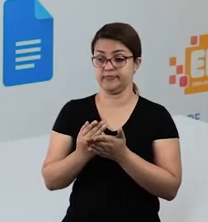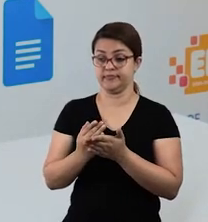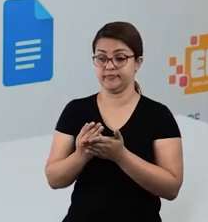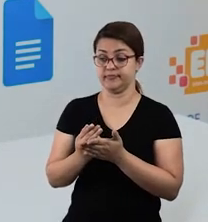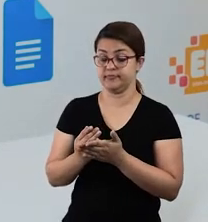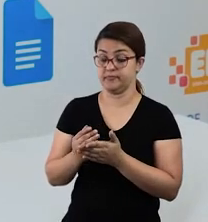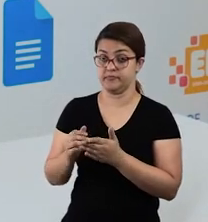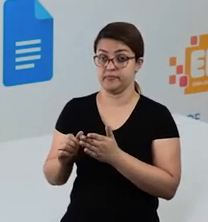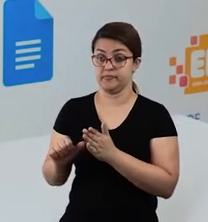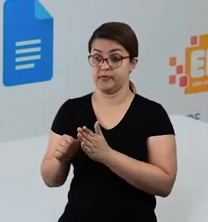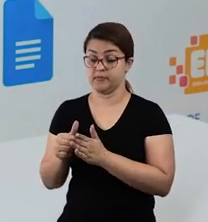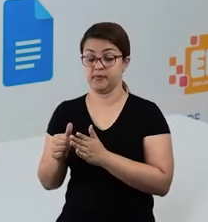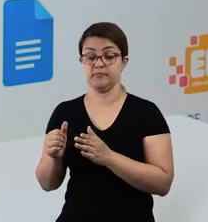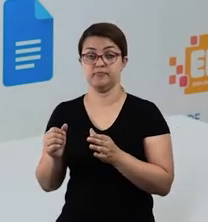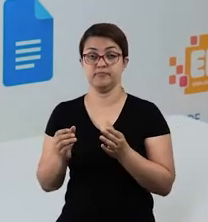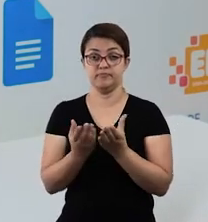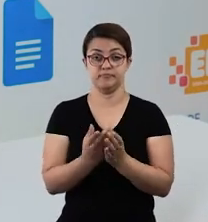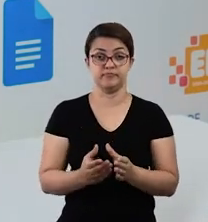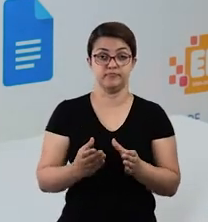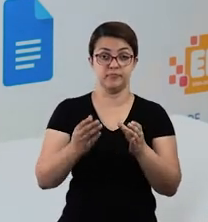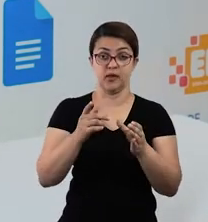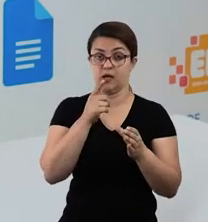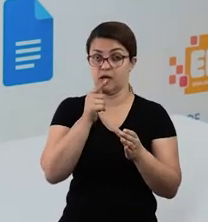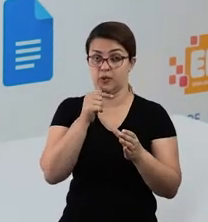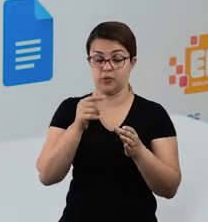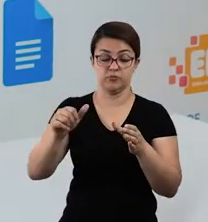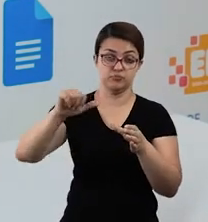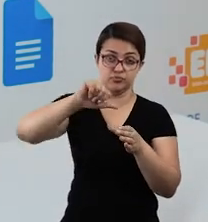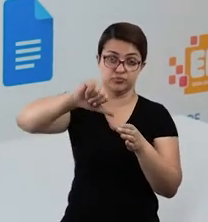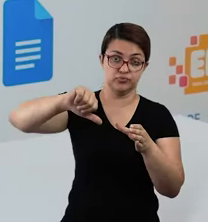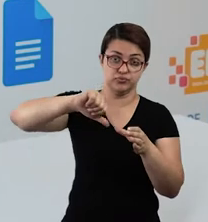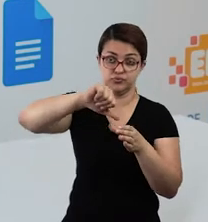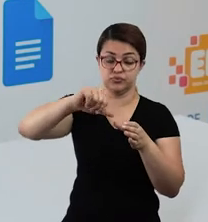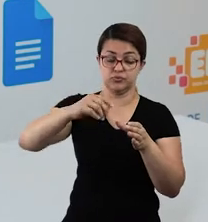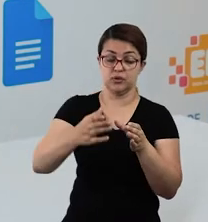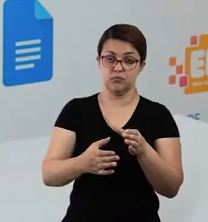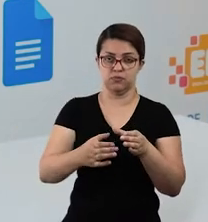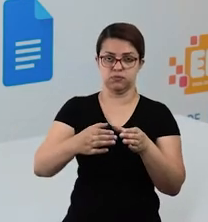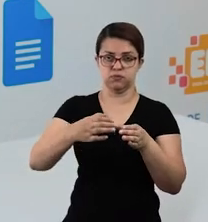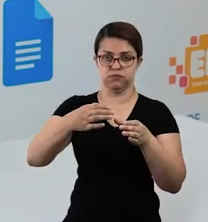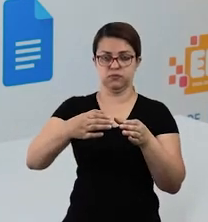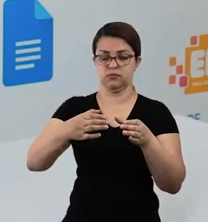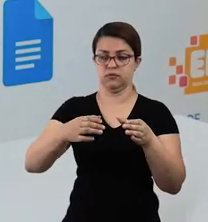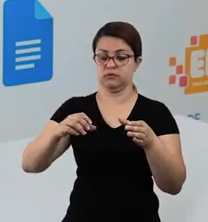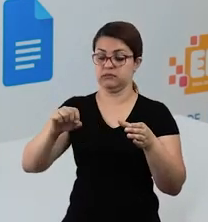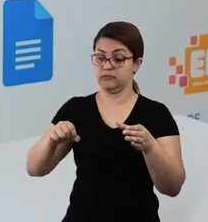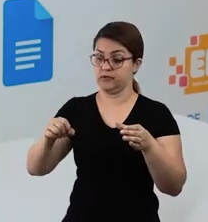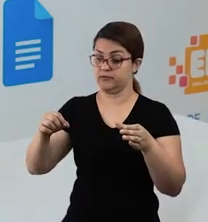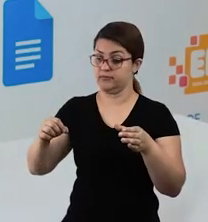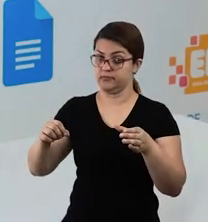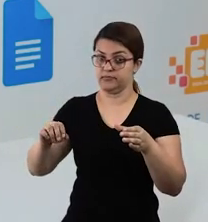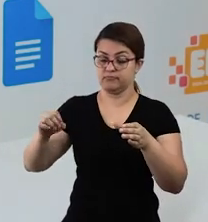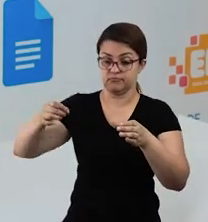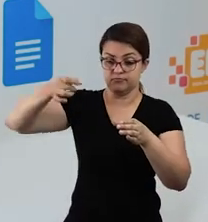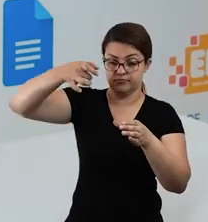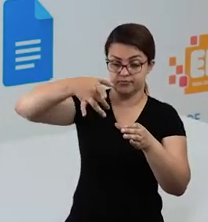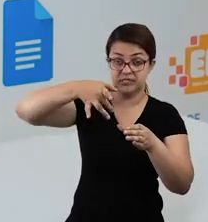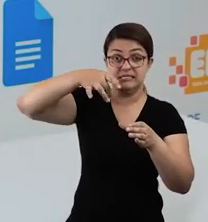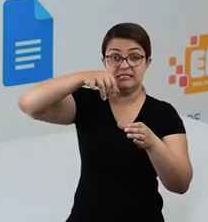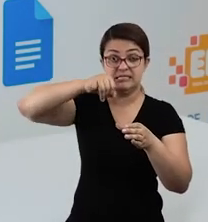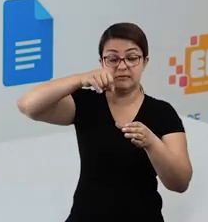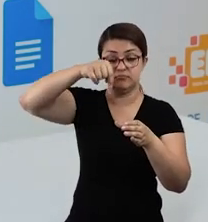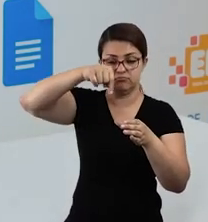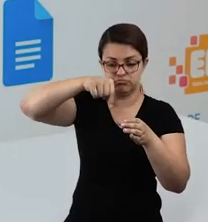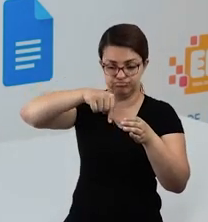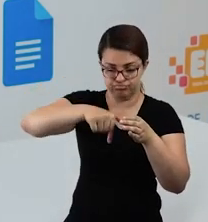cada um na sua vez, um objeto dentro daquele recipiente cheio de água e você vai ver se ele afunda ou se ele